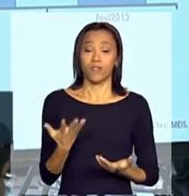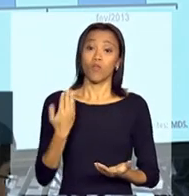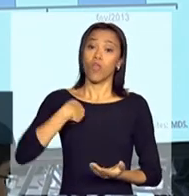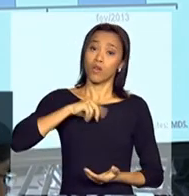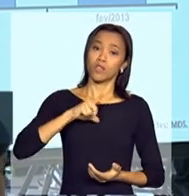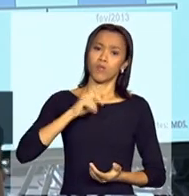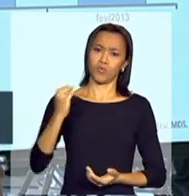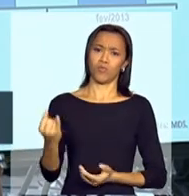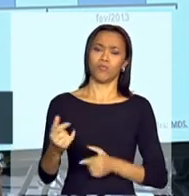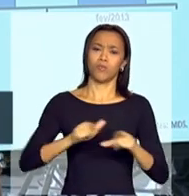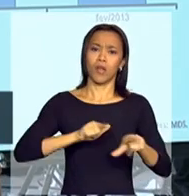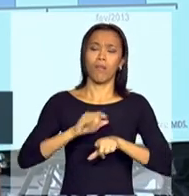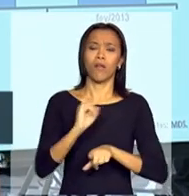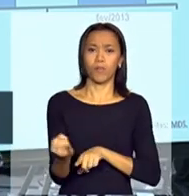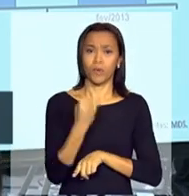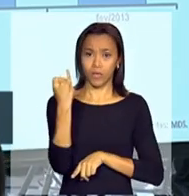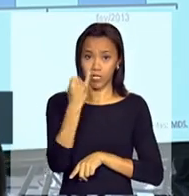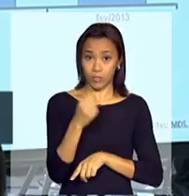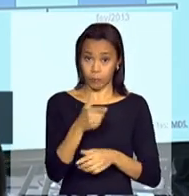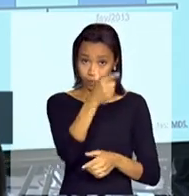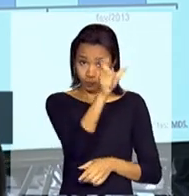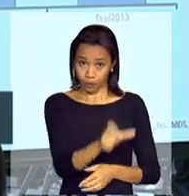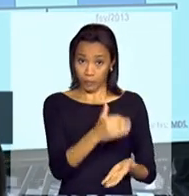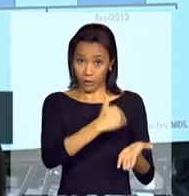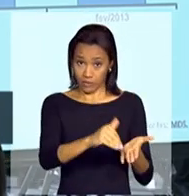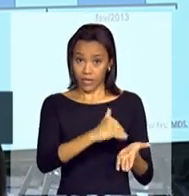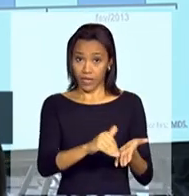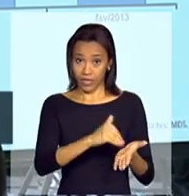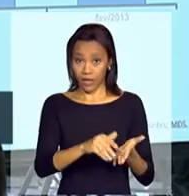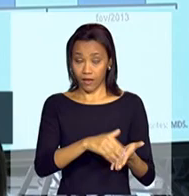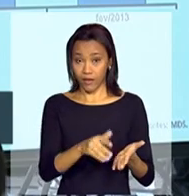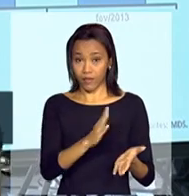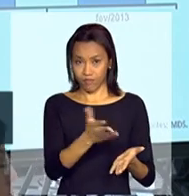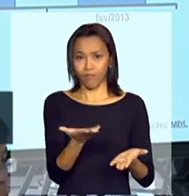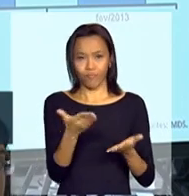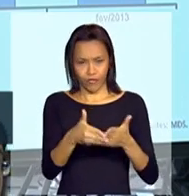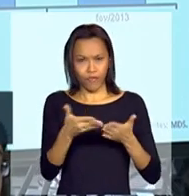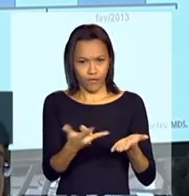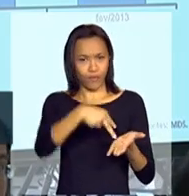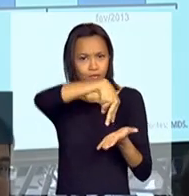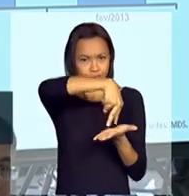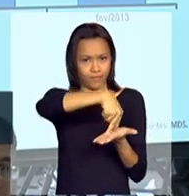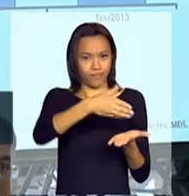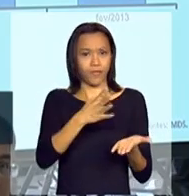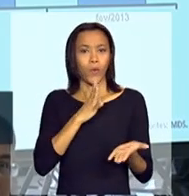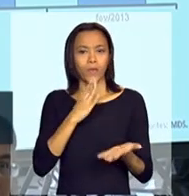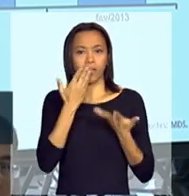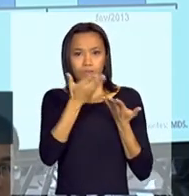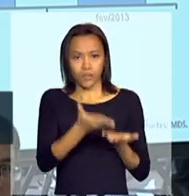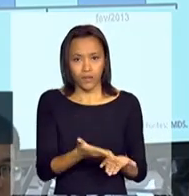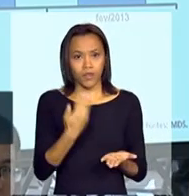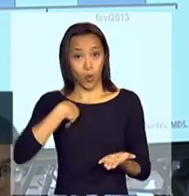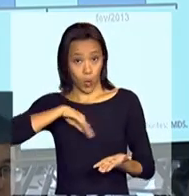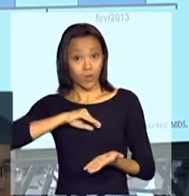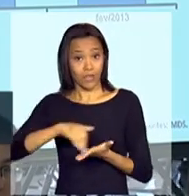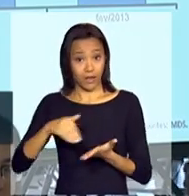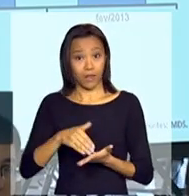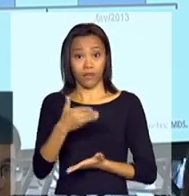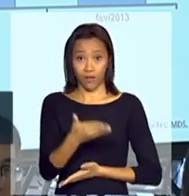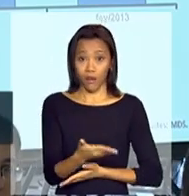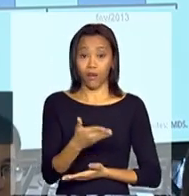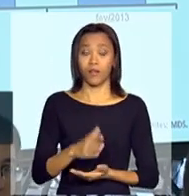O secretário Arnoldo, que acabou de assumir, Gilberto, aproveitando, fique em pé aí, doutor Arnoldo, que é o nosso secretário da